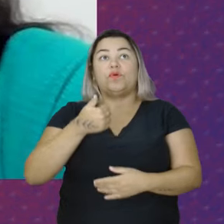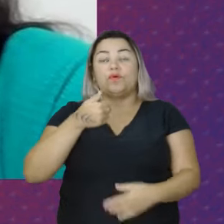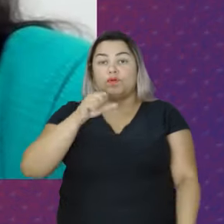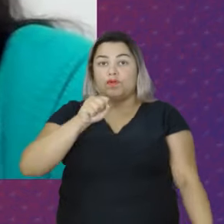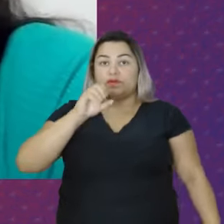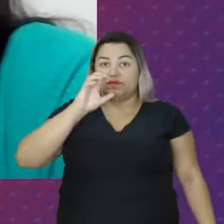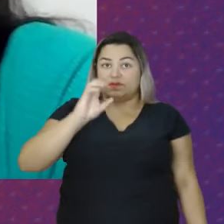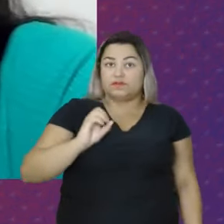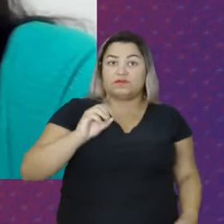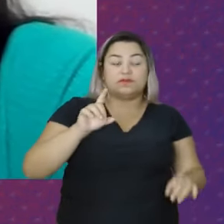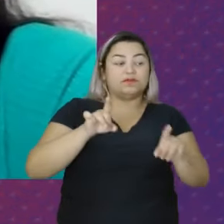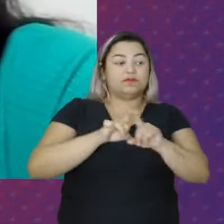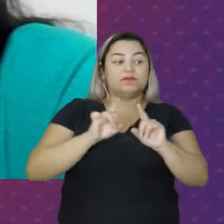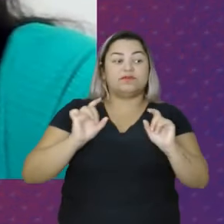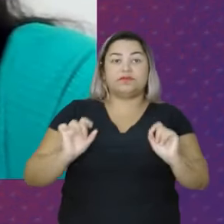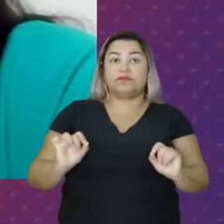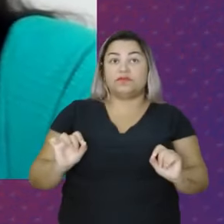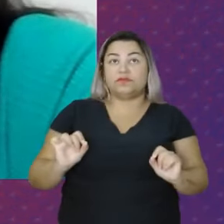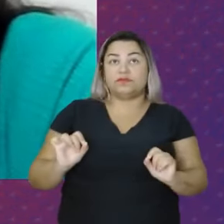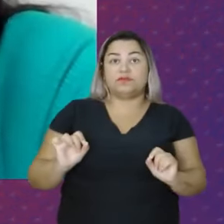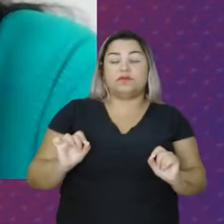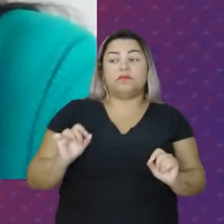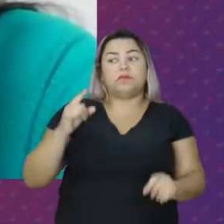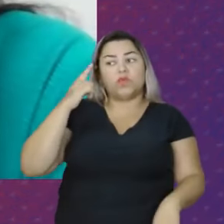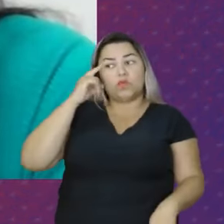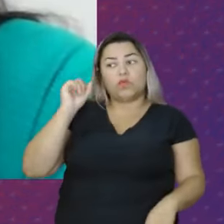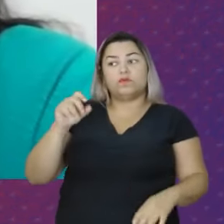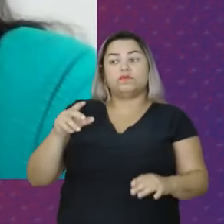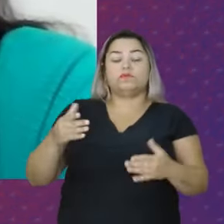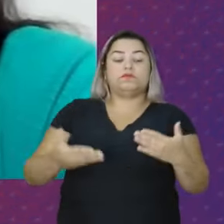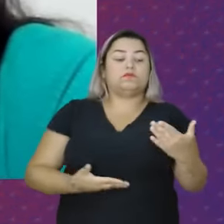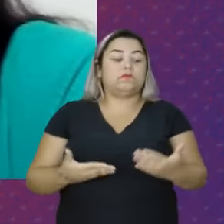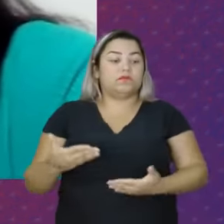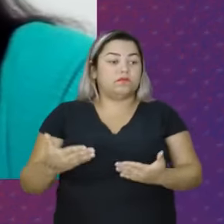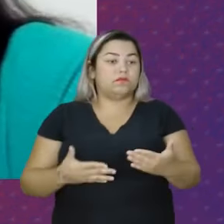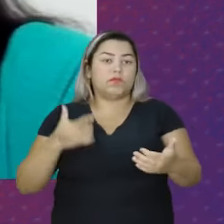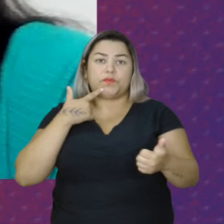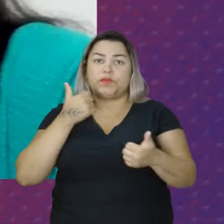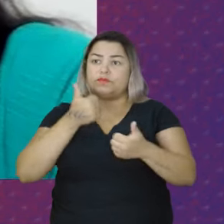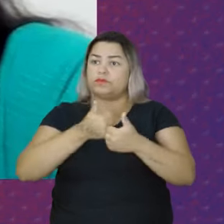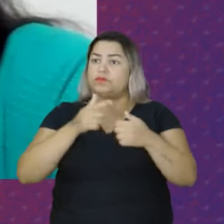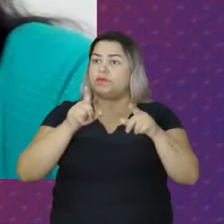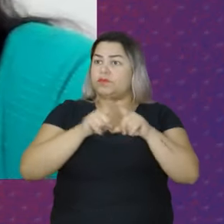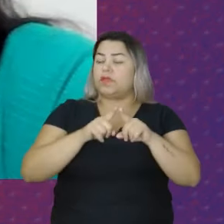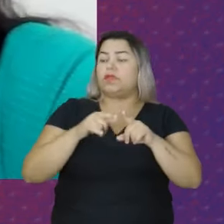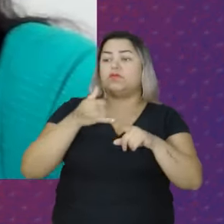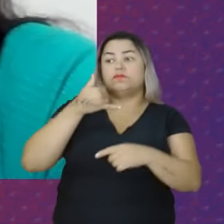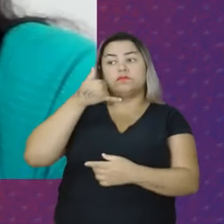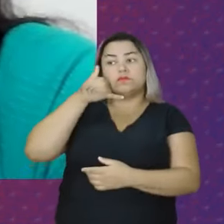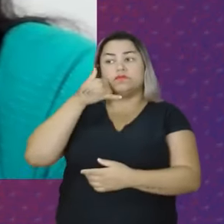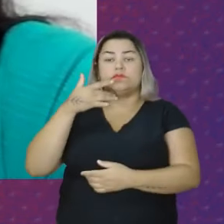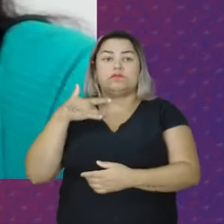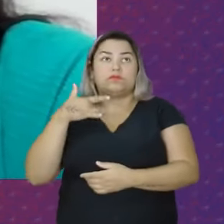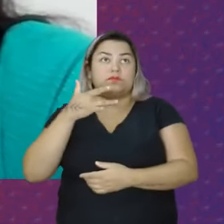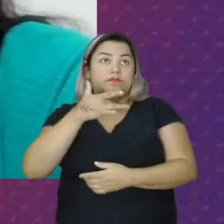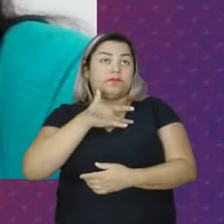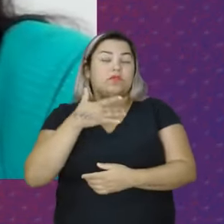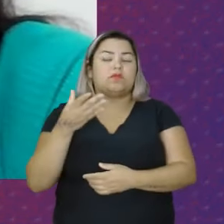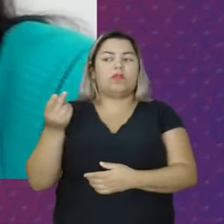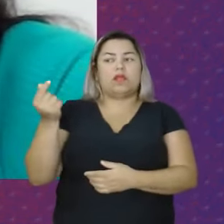Pensava-se Em um serviço Próximo Ao que era O Disque Saúde Na época